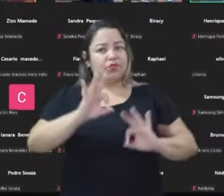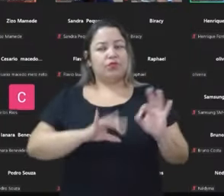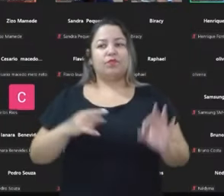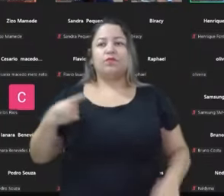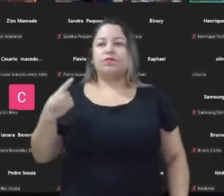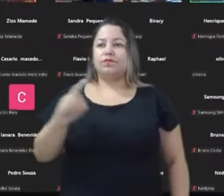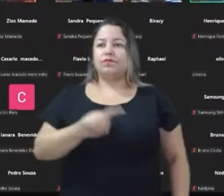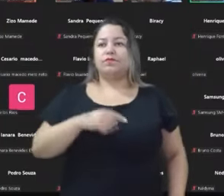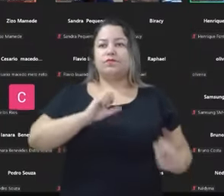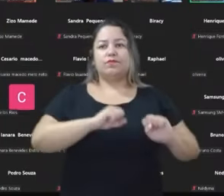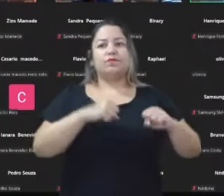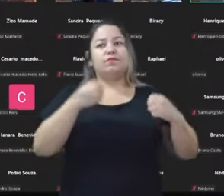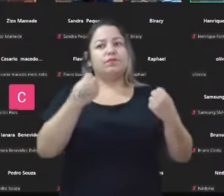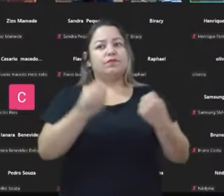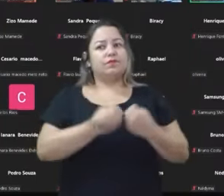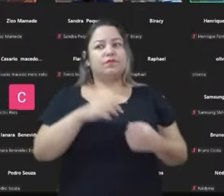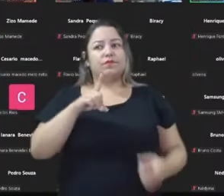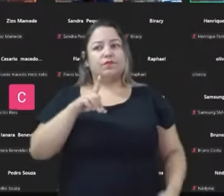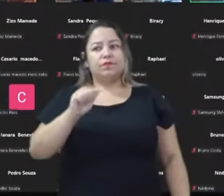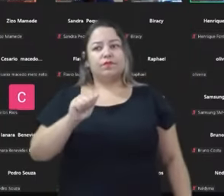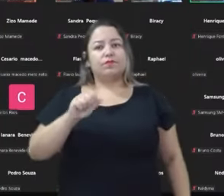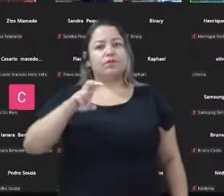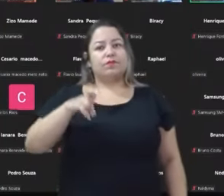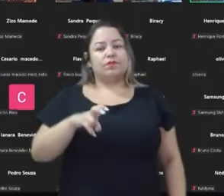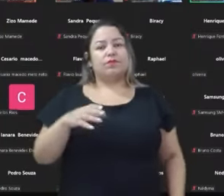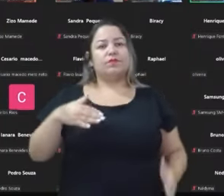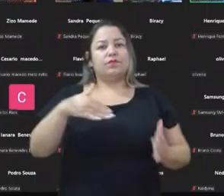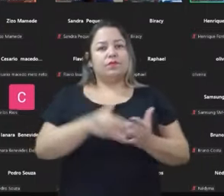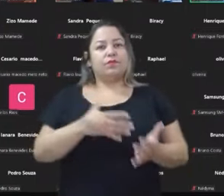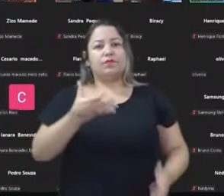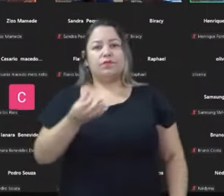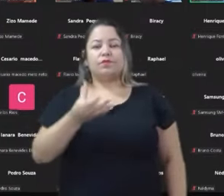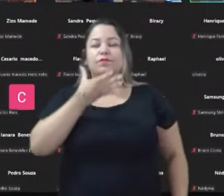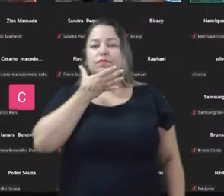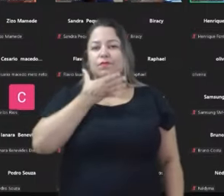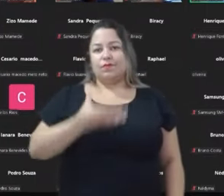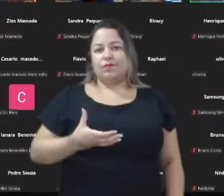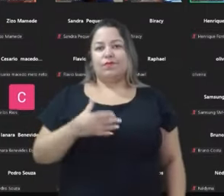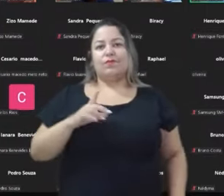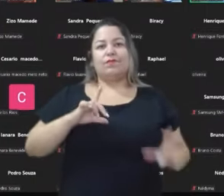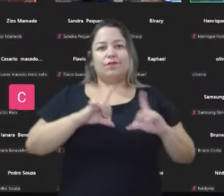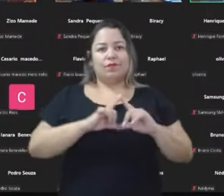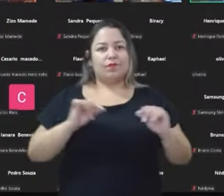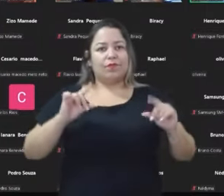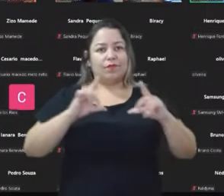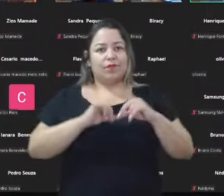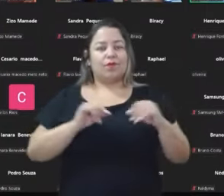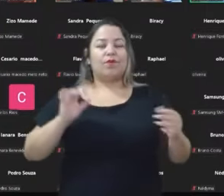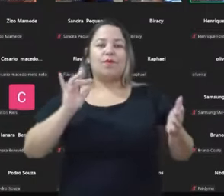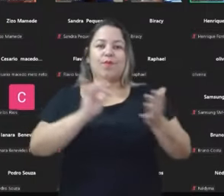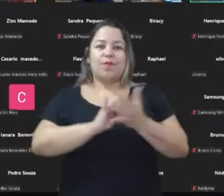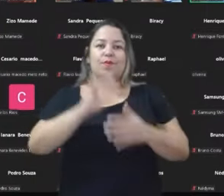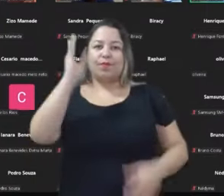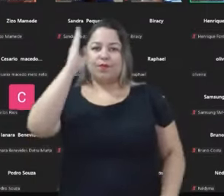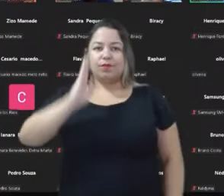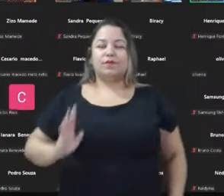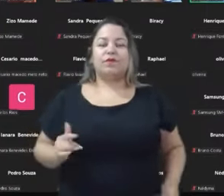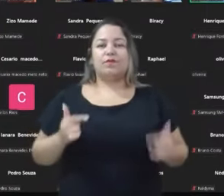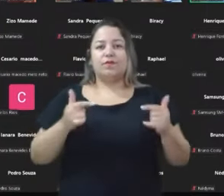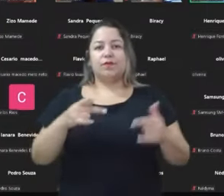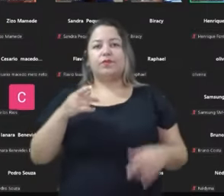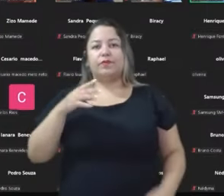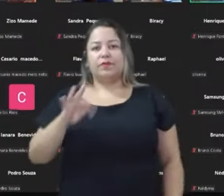seminário que faremos no dia 5 e 6 de dezembro aqui em Brasília, sobre a realidade brasileira e os desafios do PT.